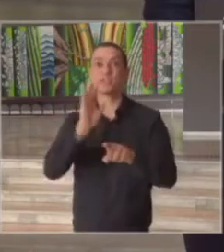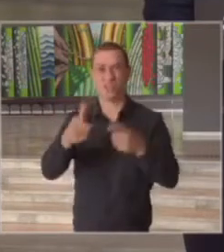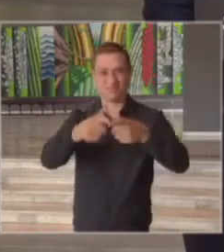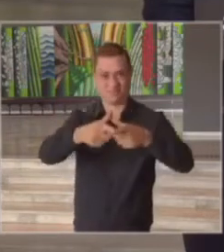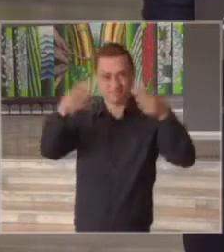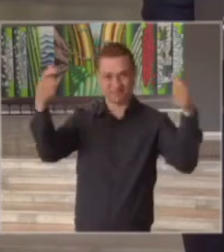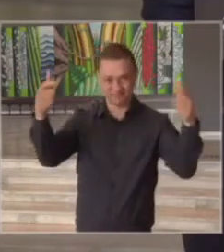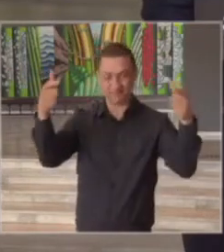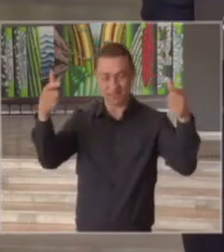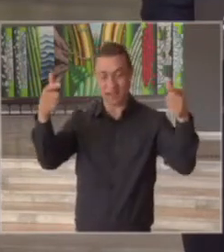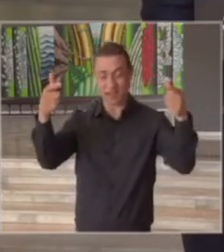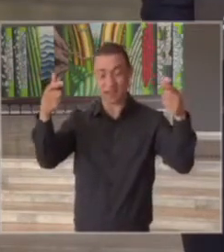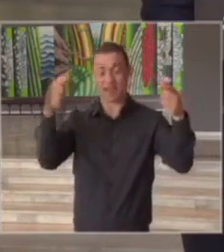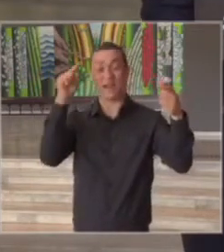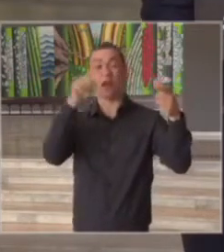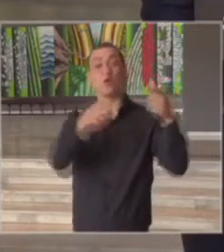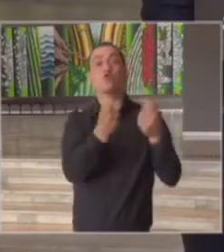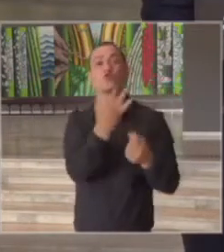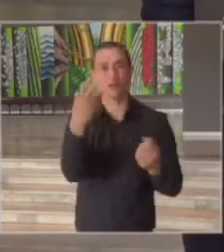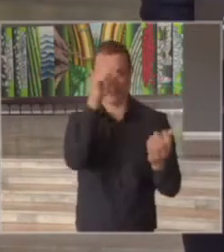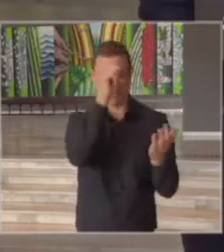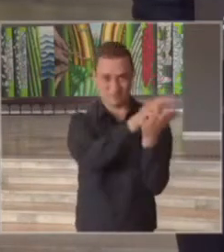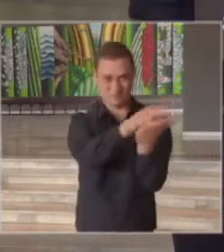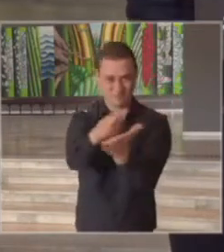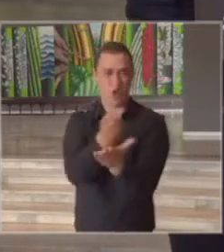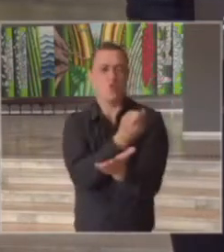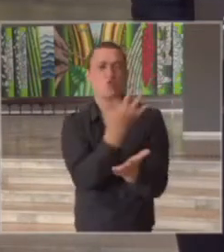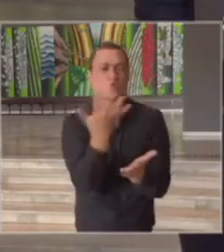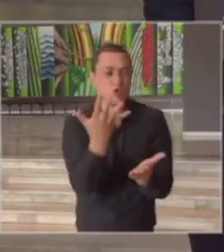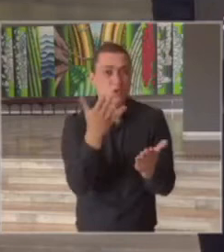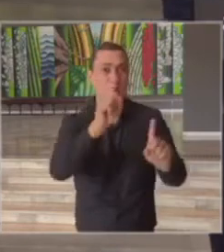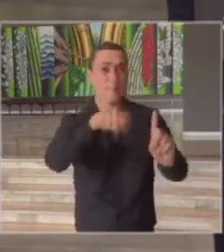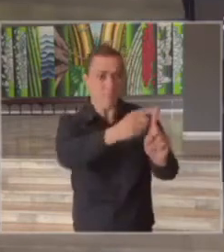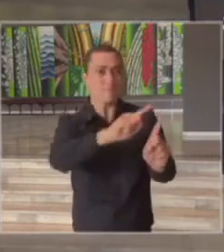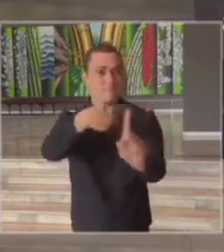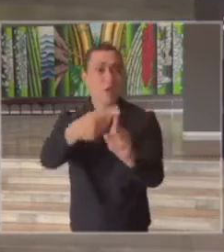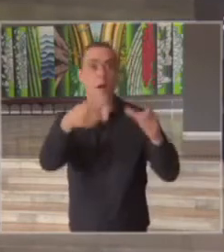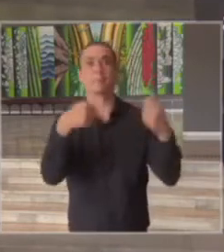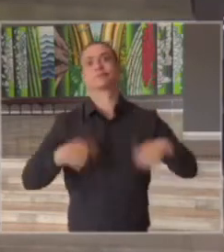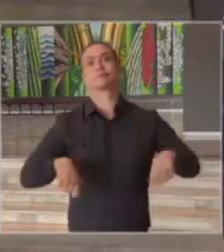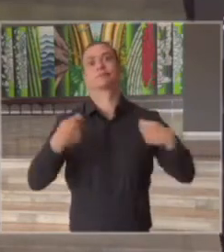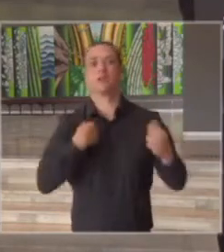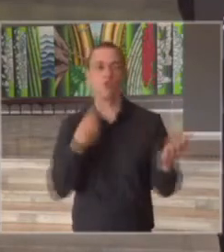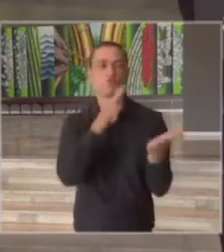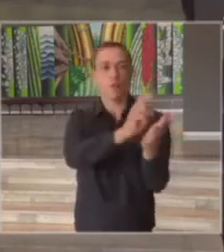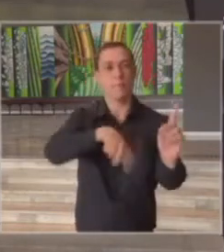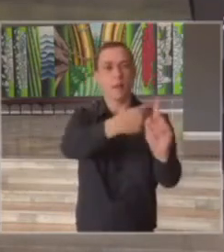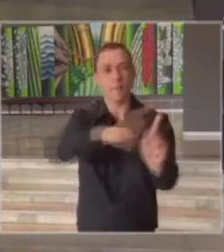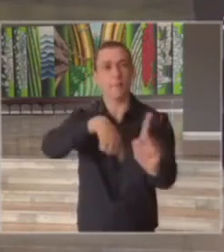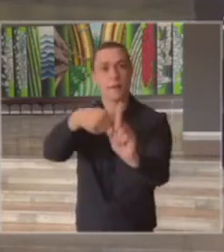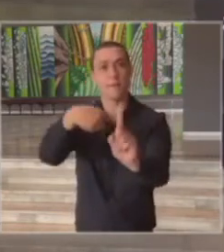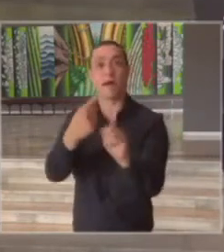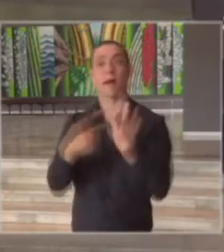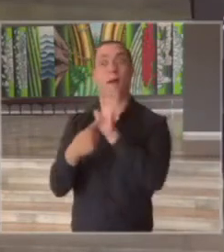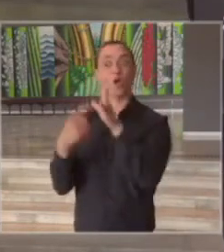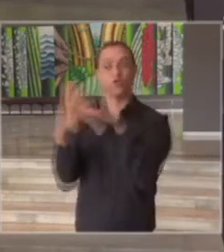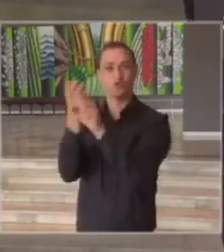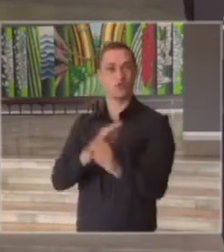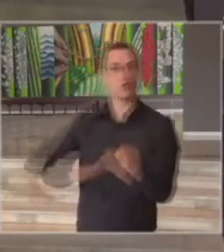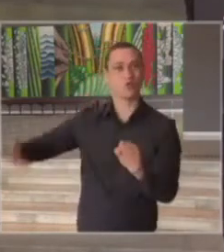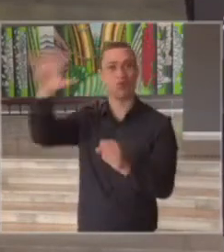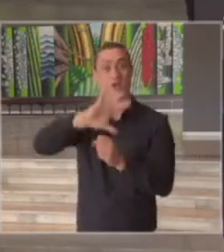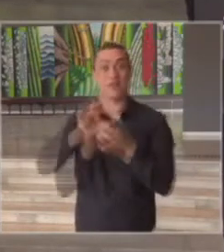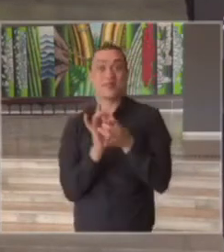muito a quantidade de leitos para atender as regiões que mais precisam e isso já reflete no indicador geral de leitos